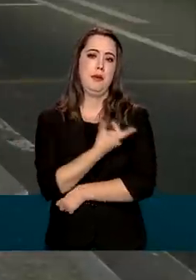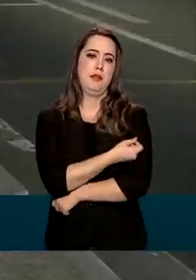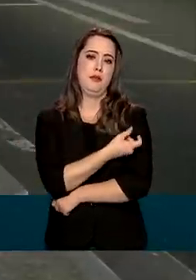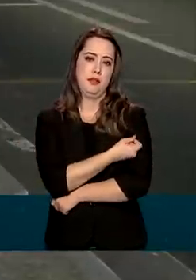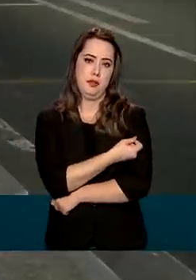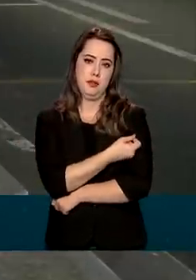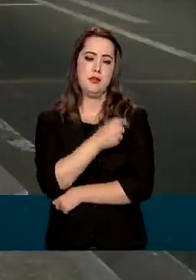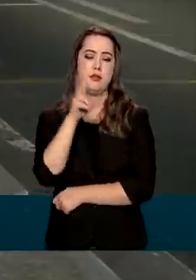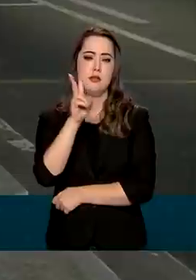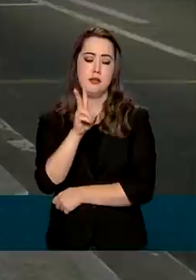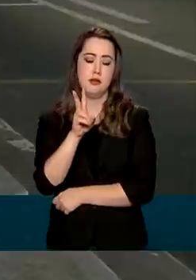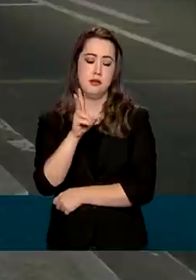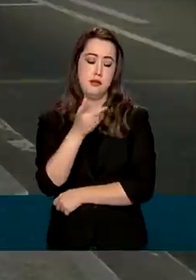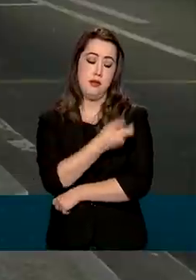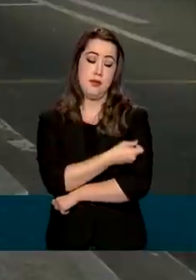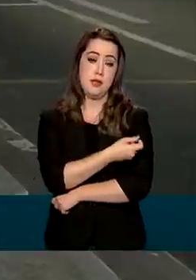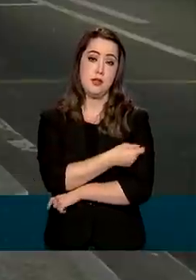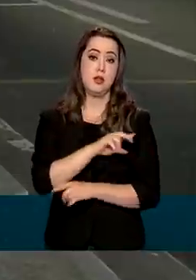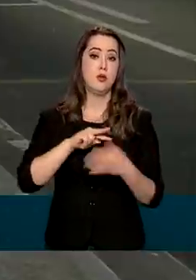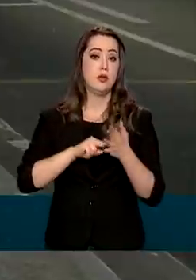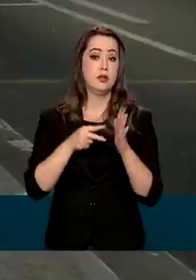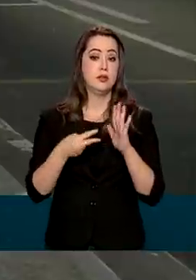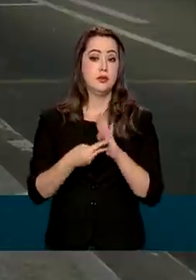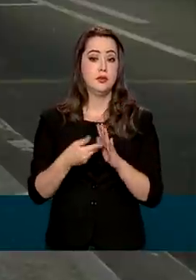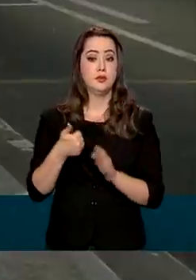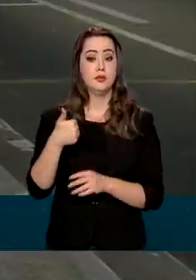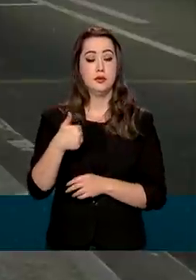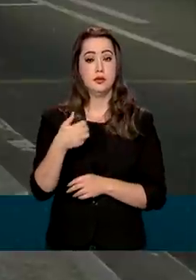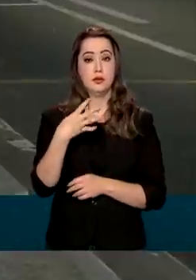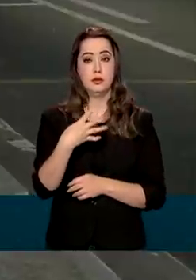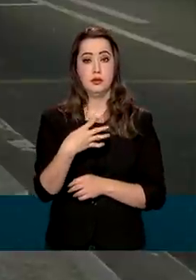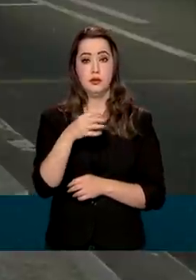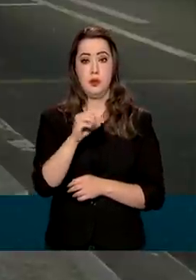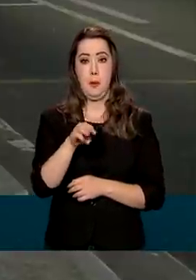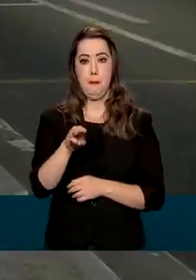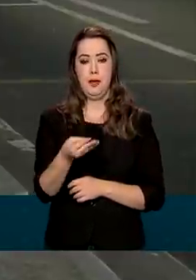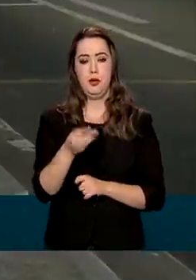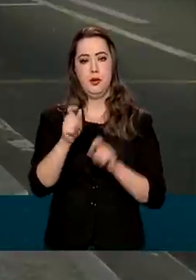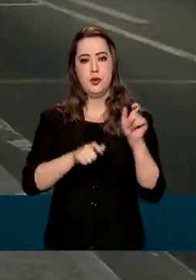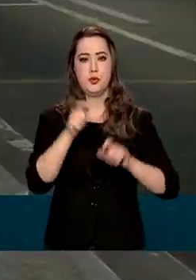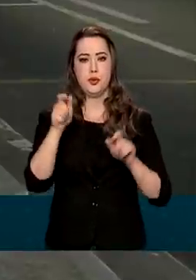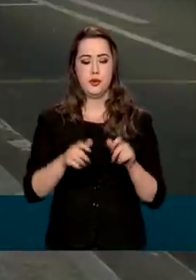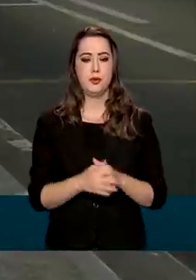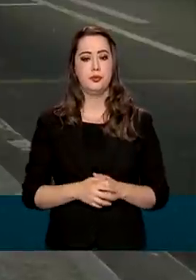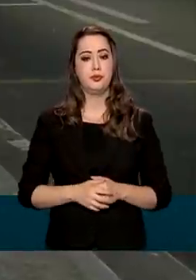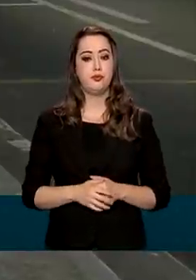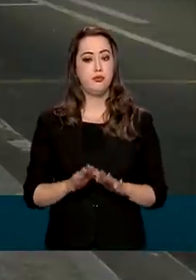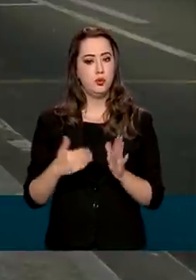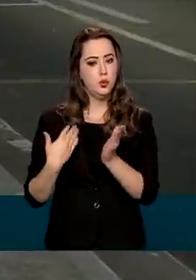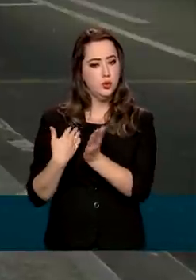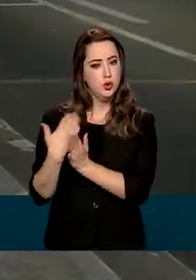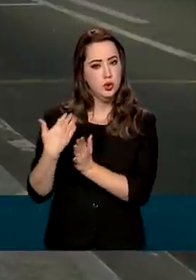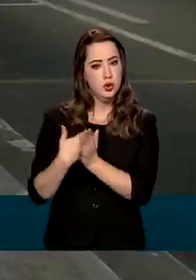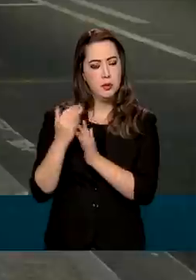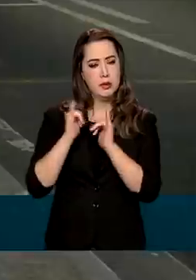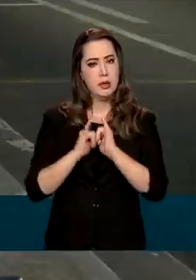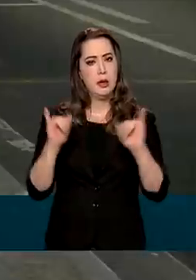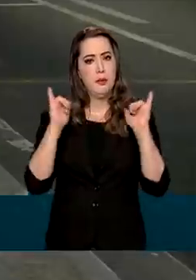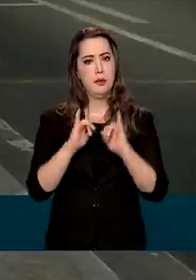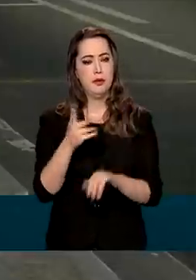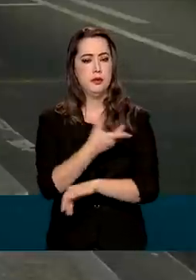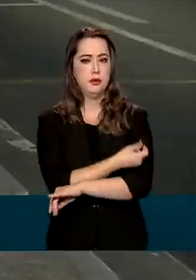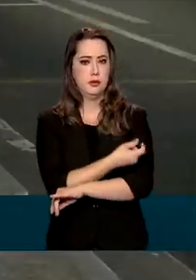dose da vacina, isso equivale a cerca de 140 milhões de pessoas. Desde o início da campanha de